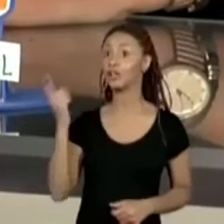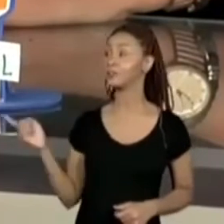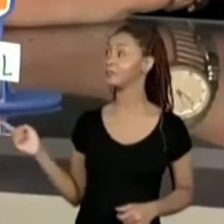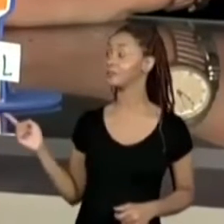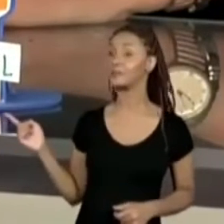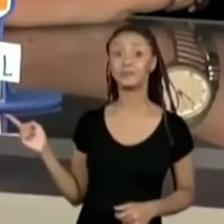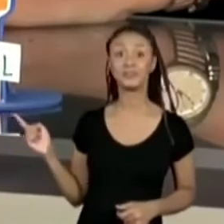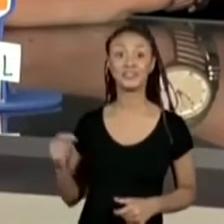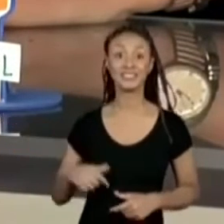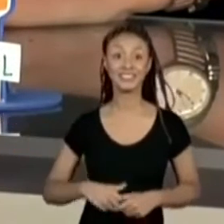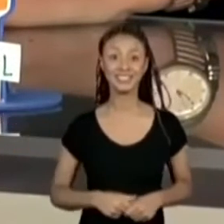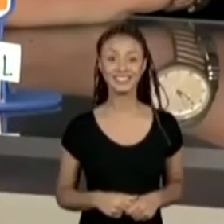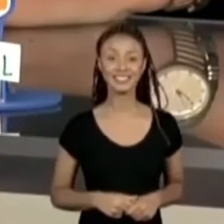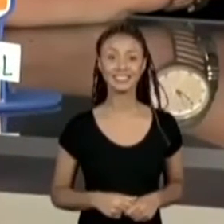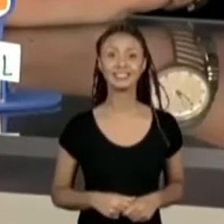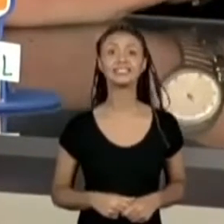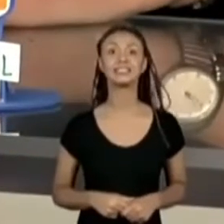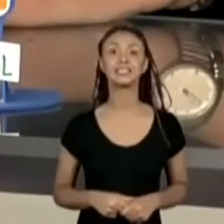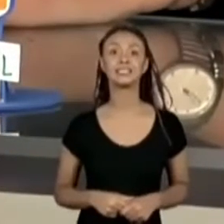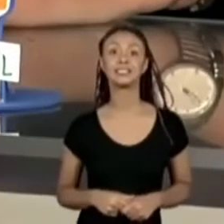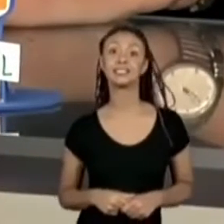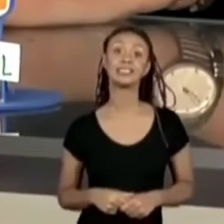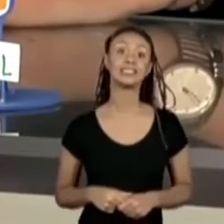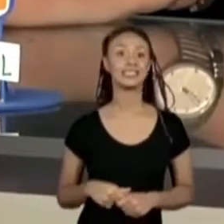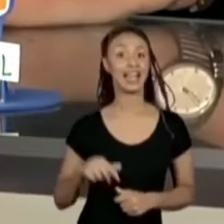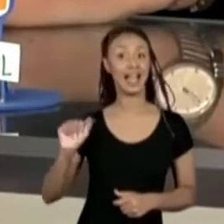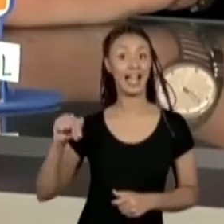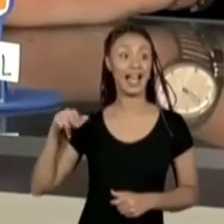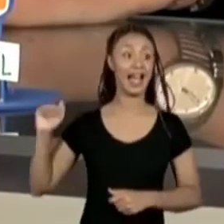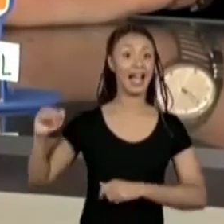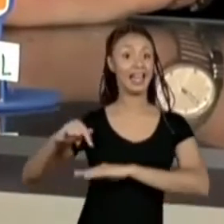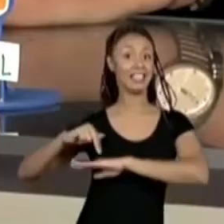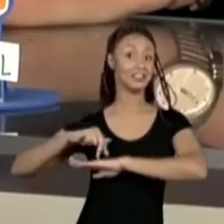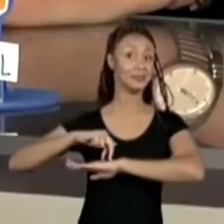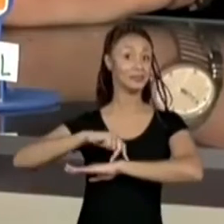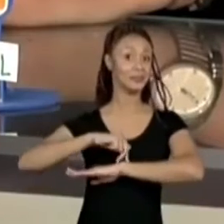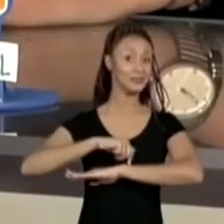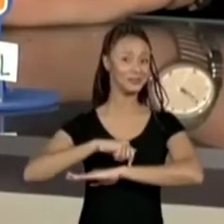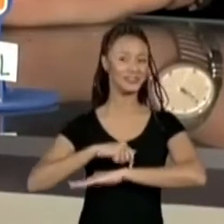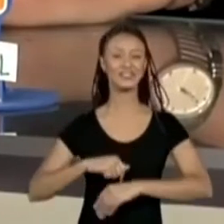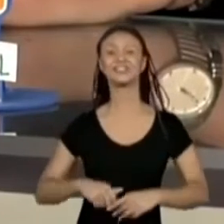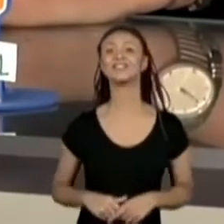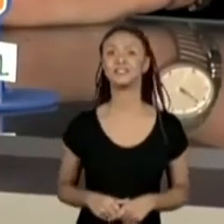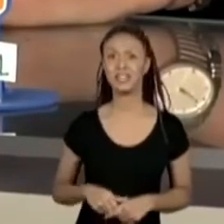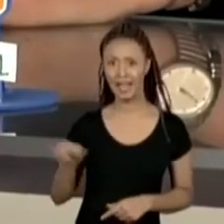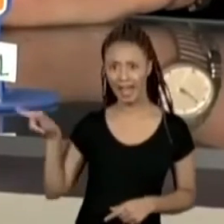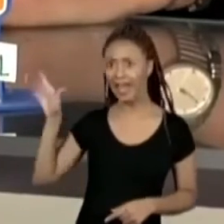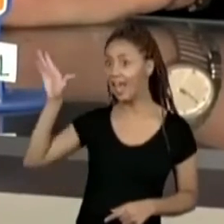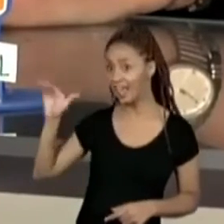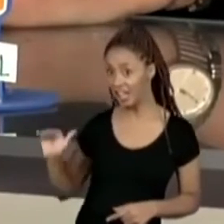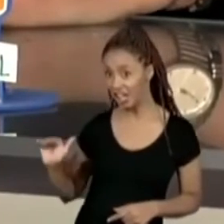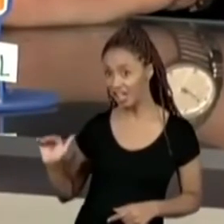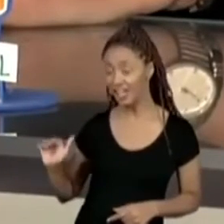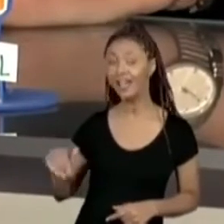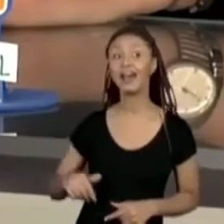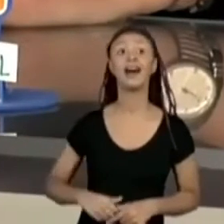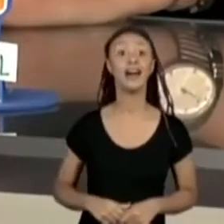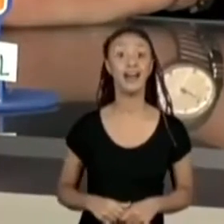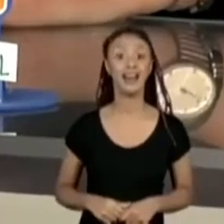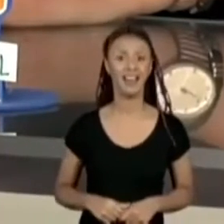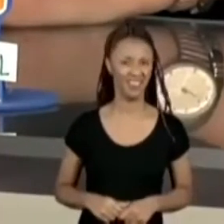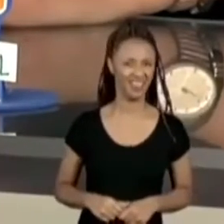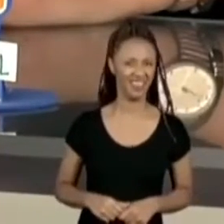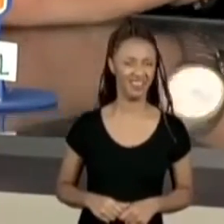A Ana. Desfilando aqui para vocês. Olha lá. A Ana é a menor? Será?